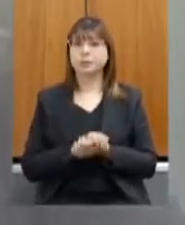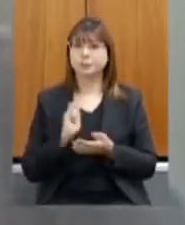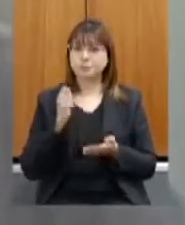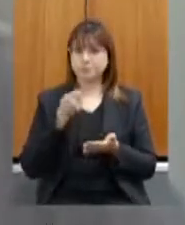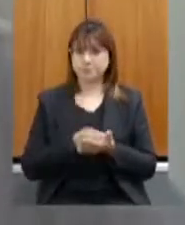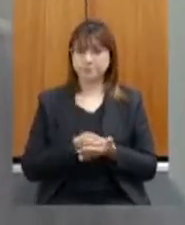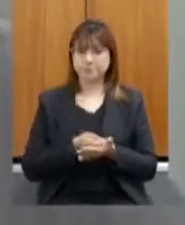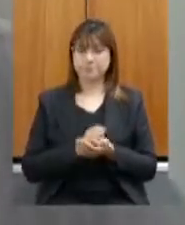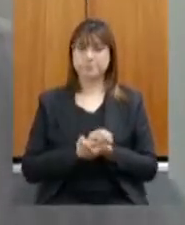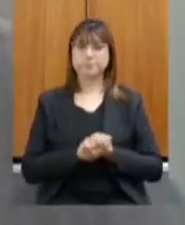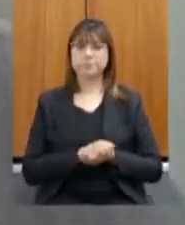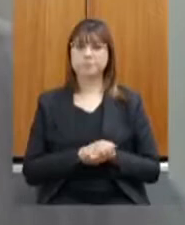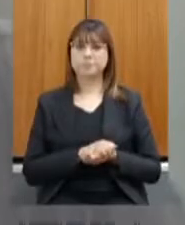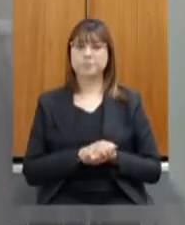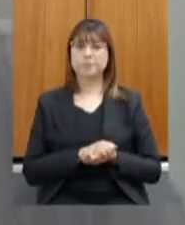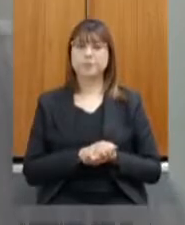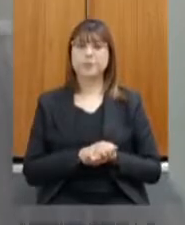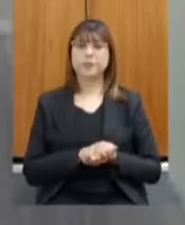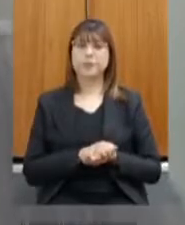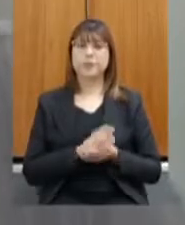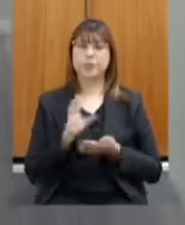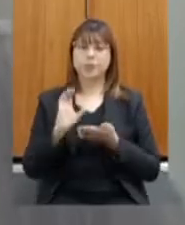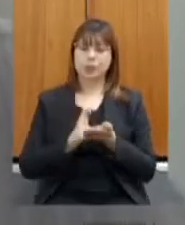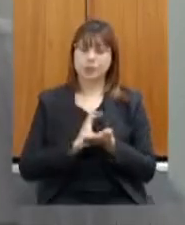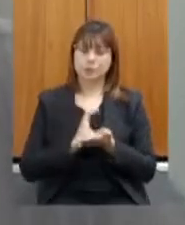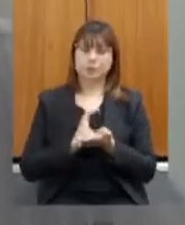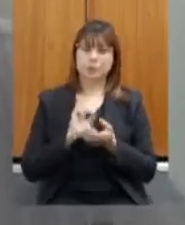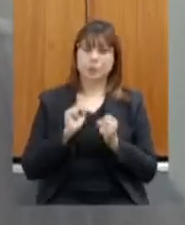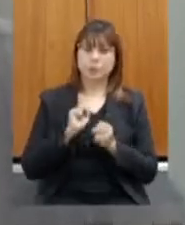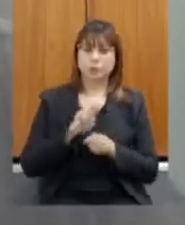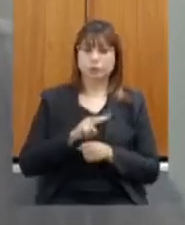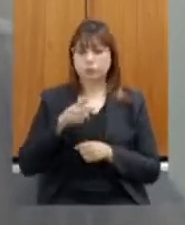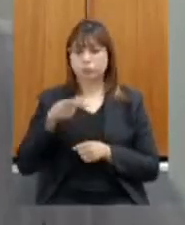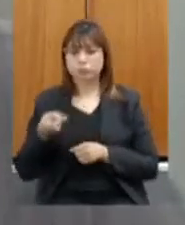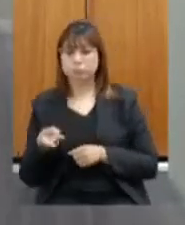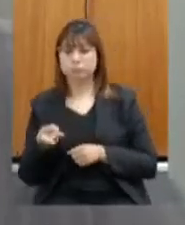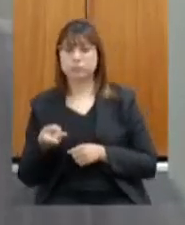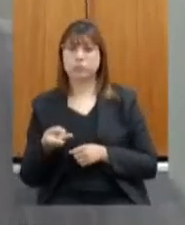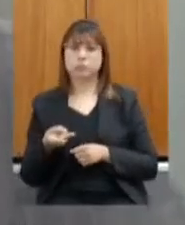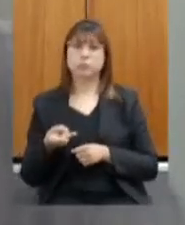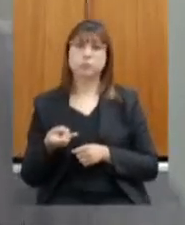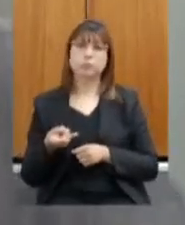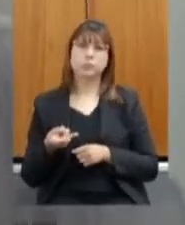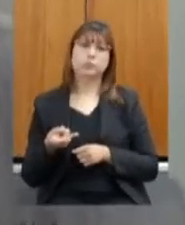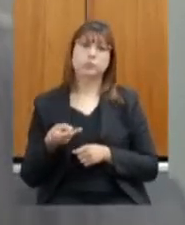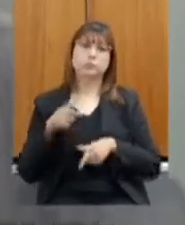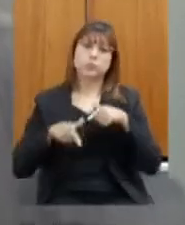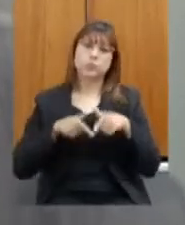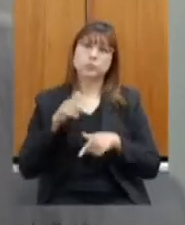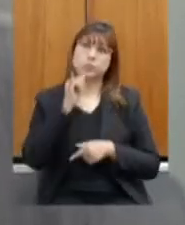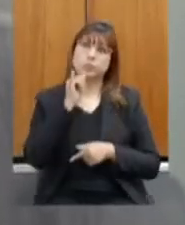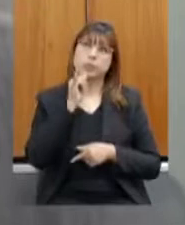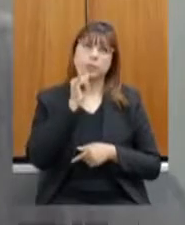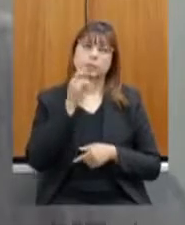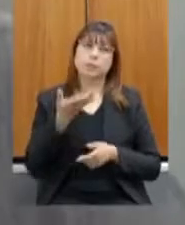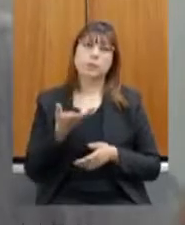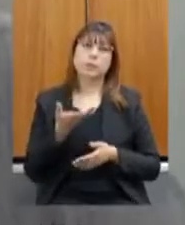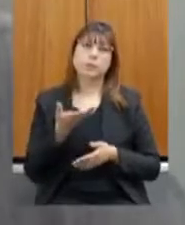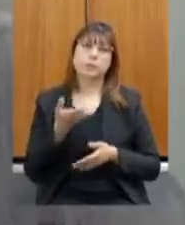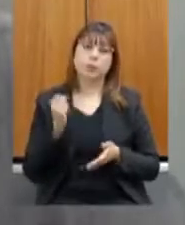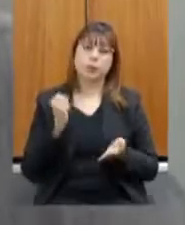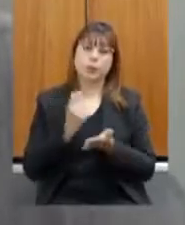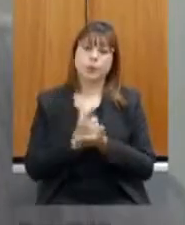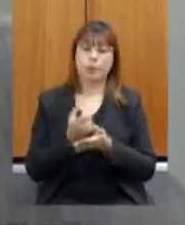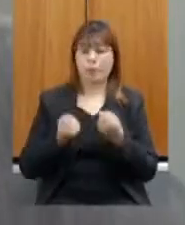esse crédito pode ser revertido em algumas em algumas ações como por exemplo compra de